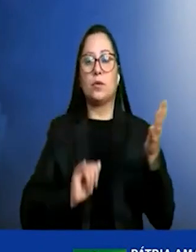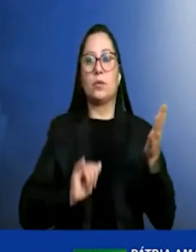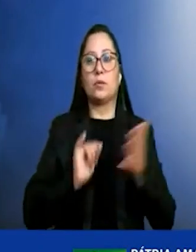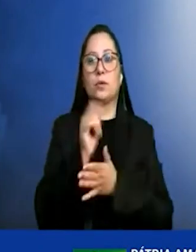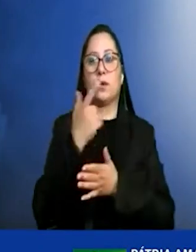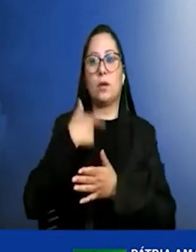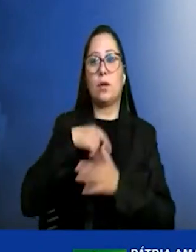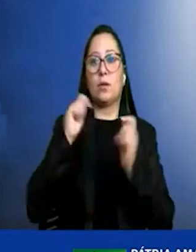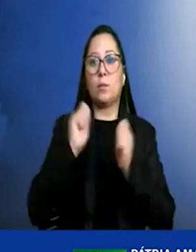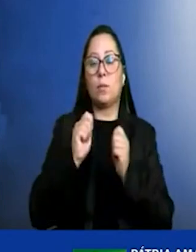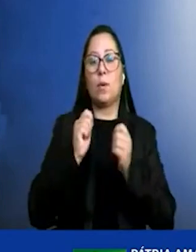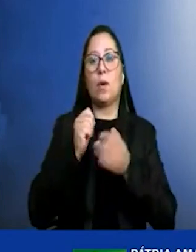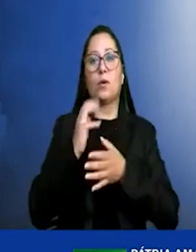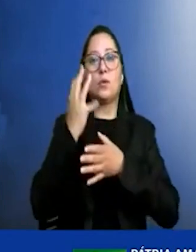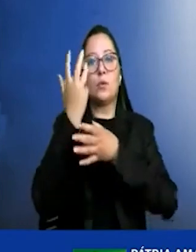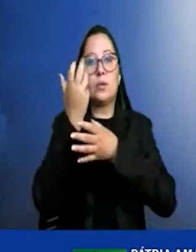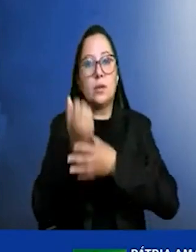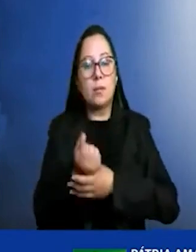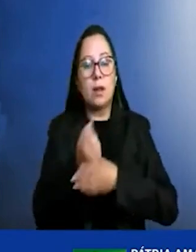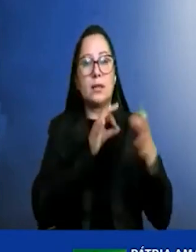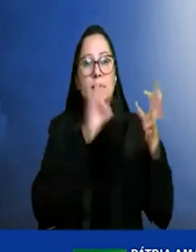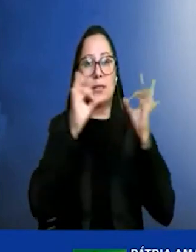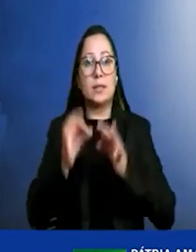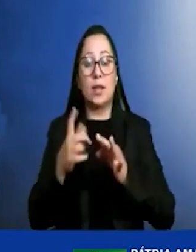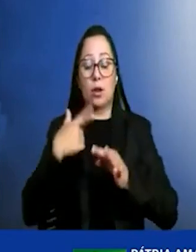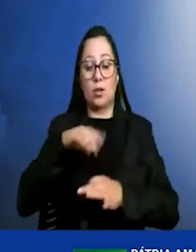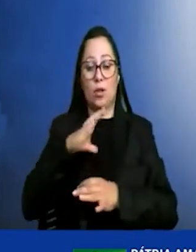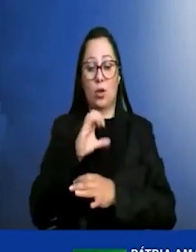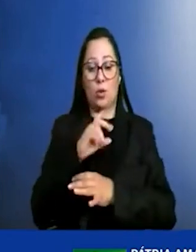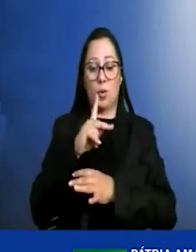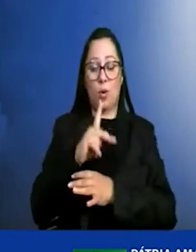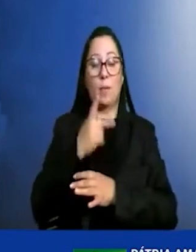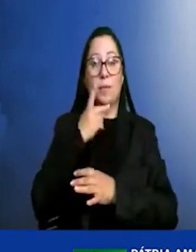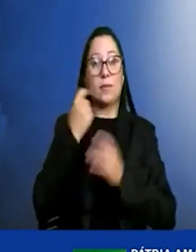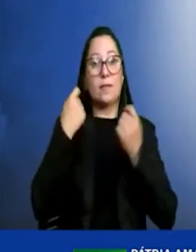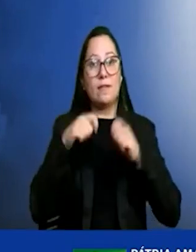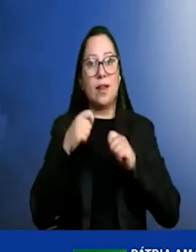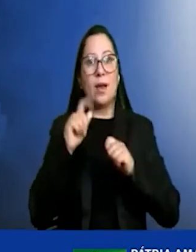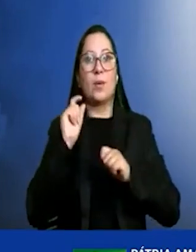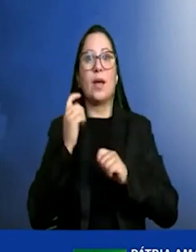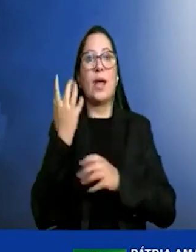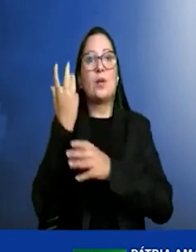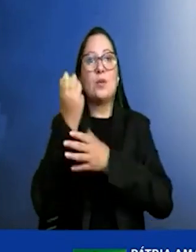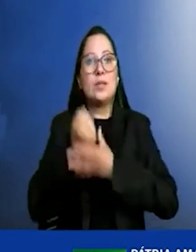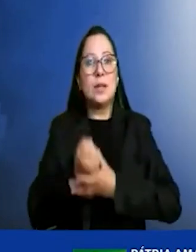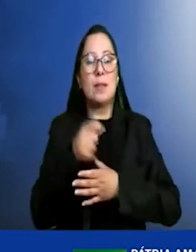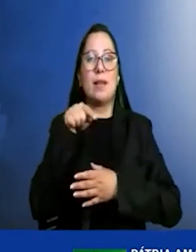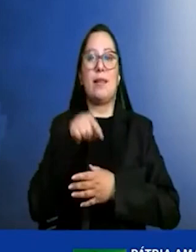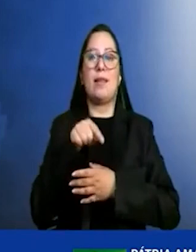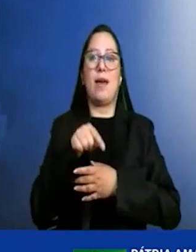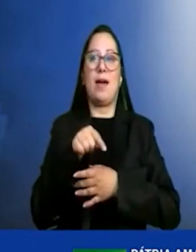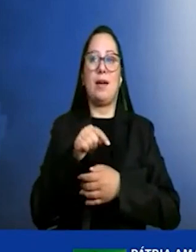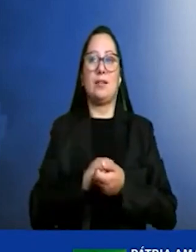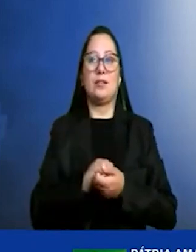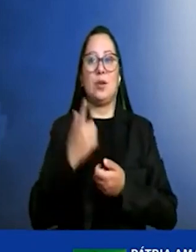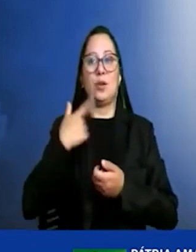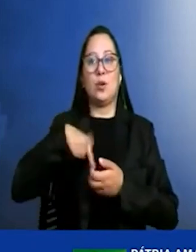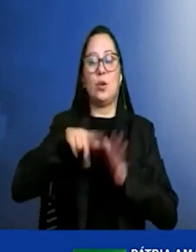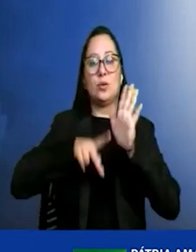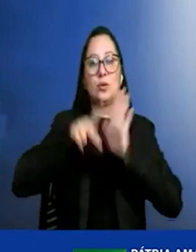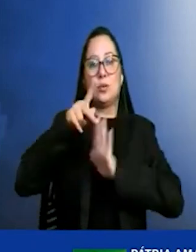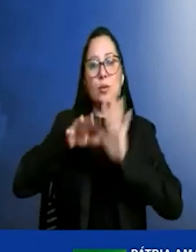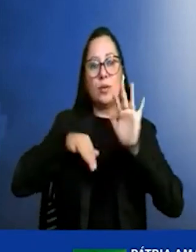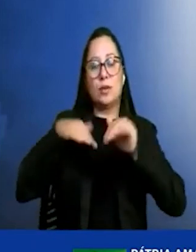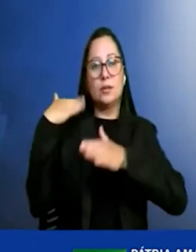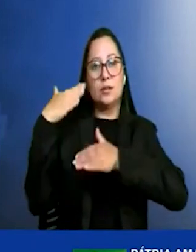sustentabilidade já que estamos numa COP e não podemos deixar de falar de sustentabilidade vamos dar sustentabilidade ao nosso projeto de desenvolvimento